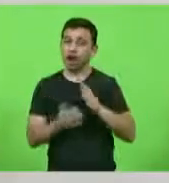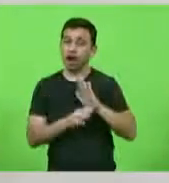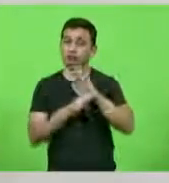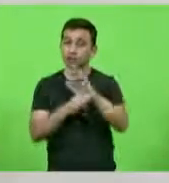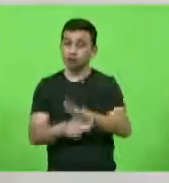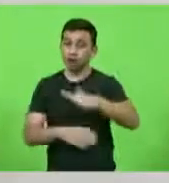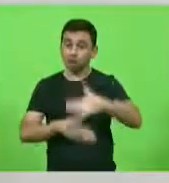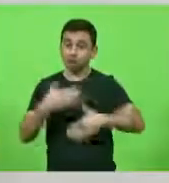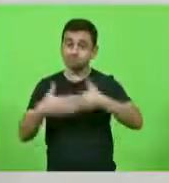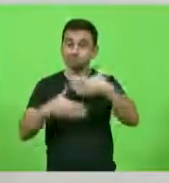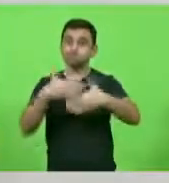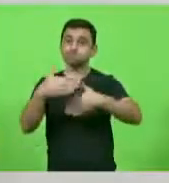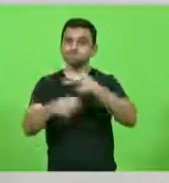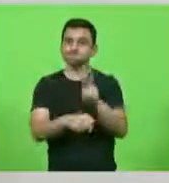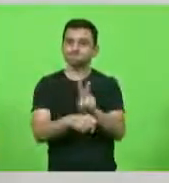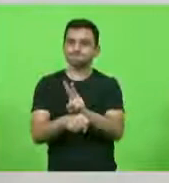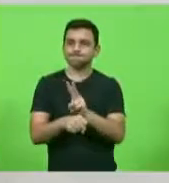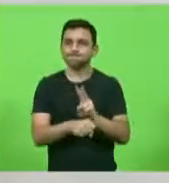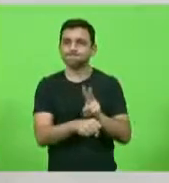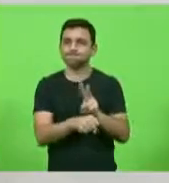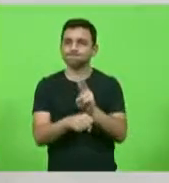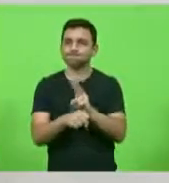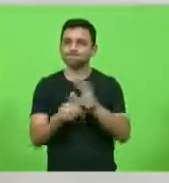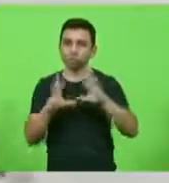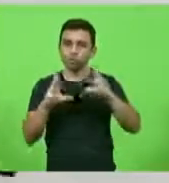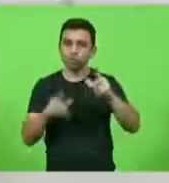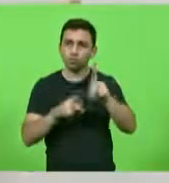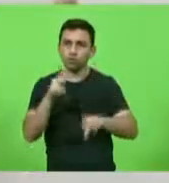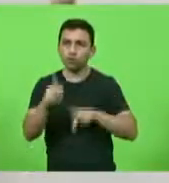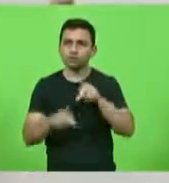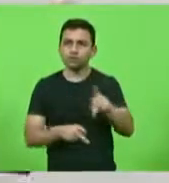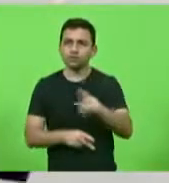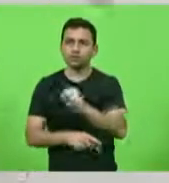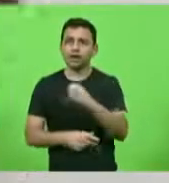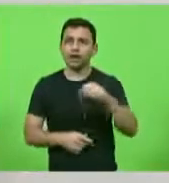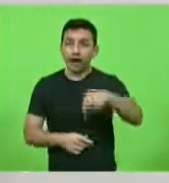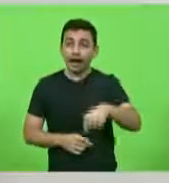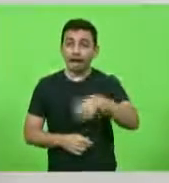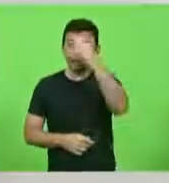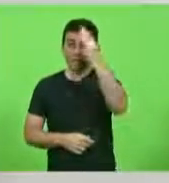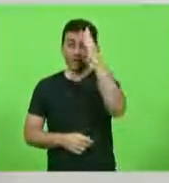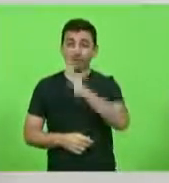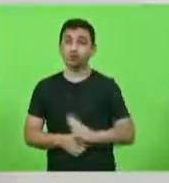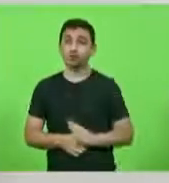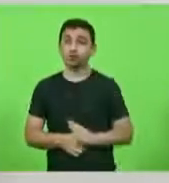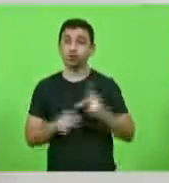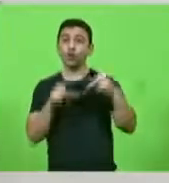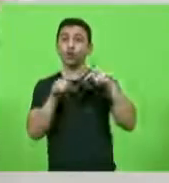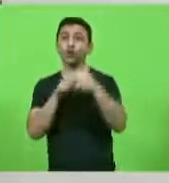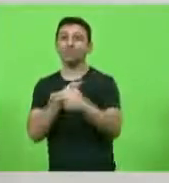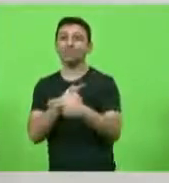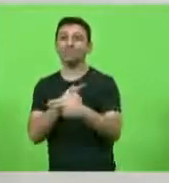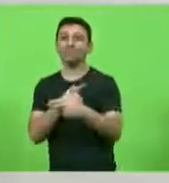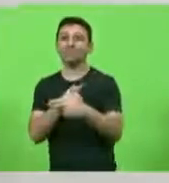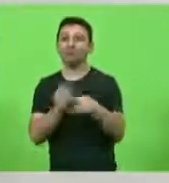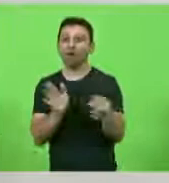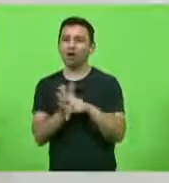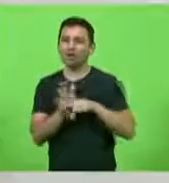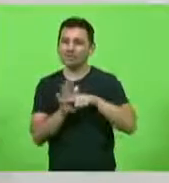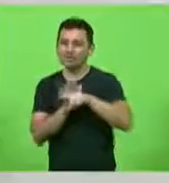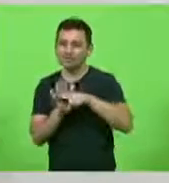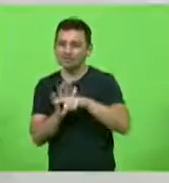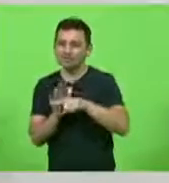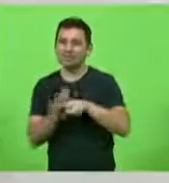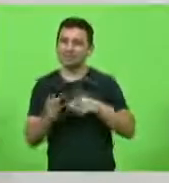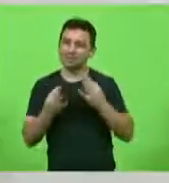desenvolver proteção aos americanos e o governo brasileiro corta o recurso que é para pesquisa para